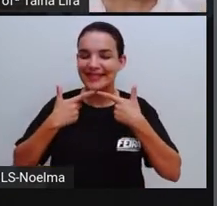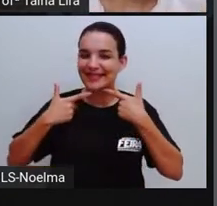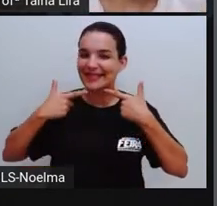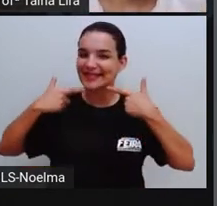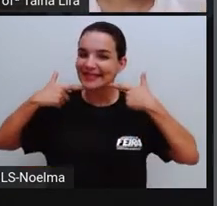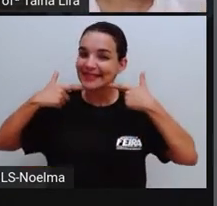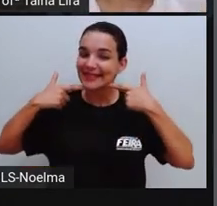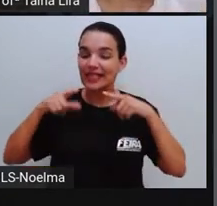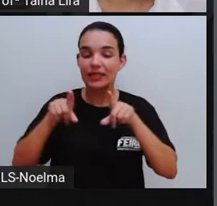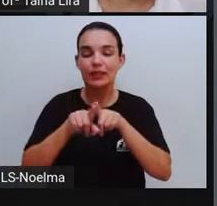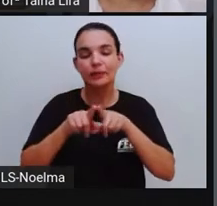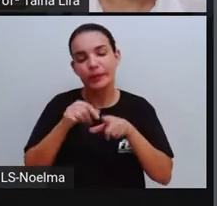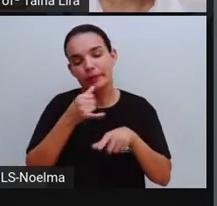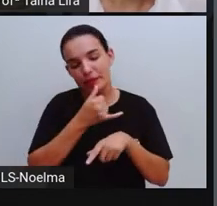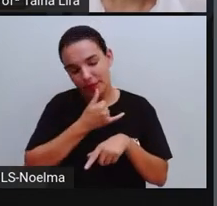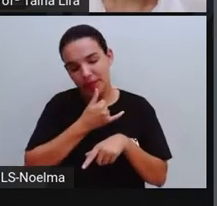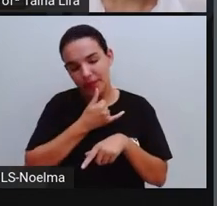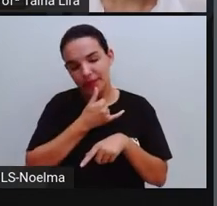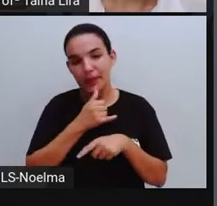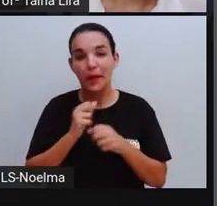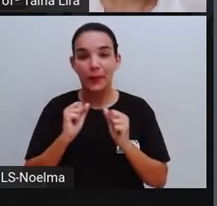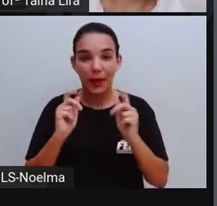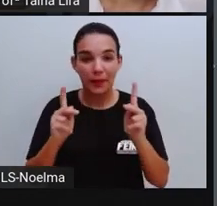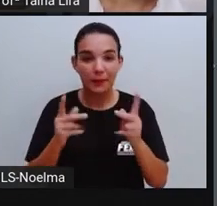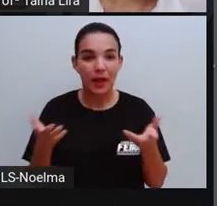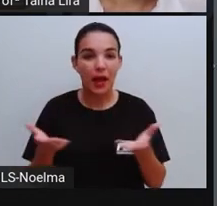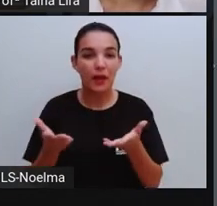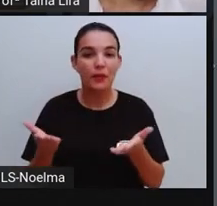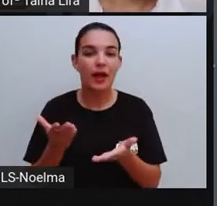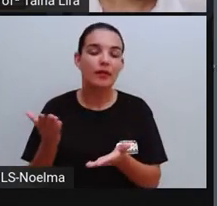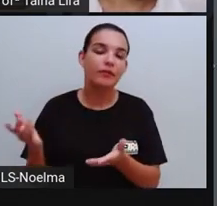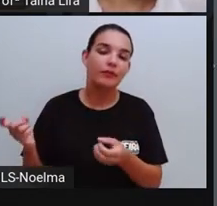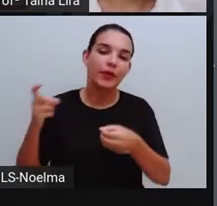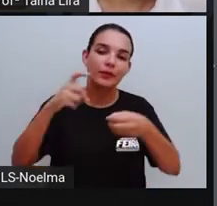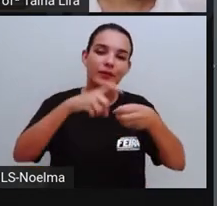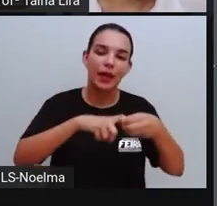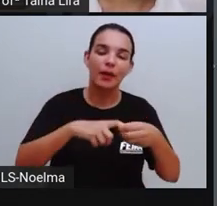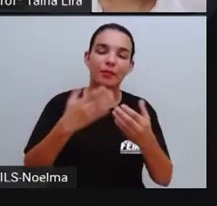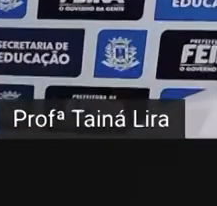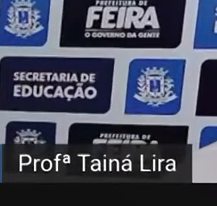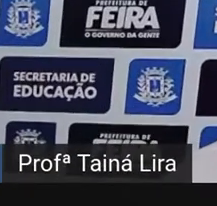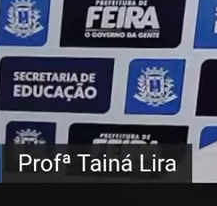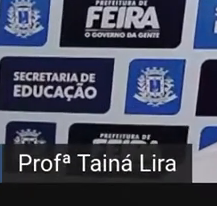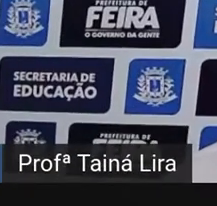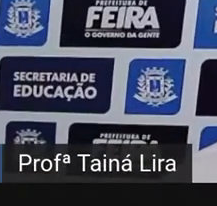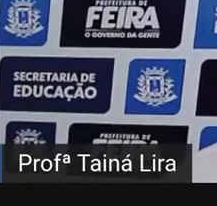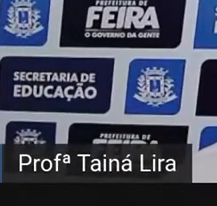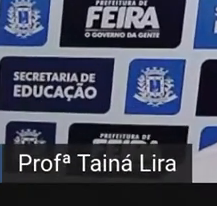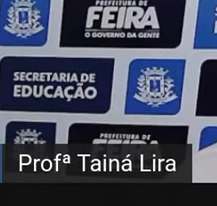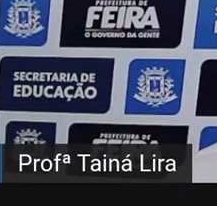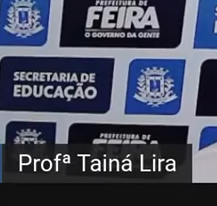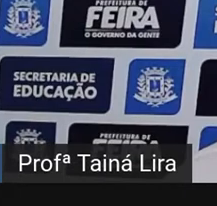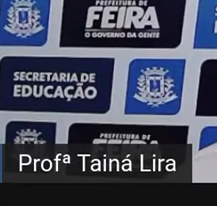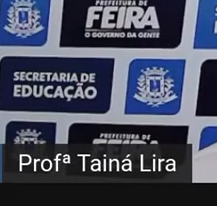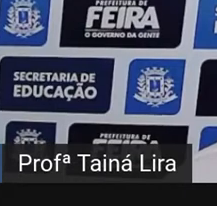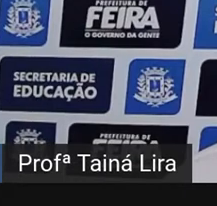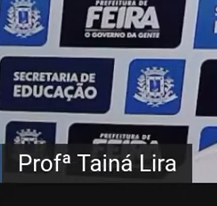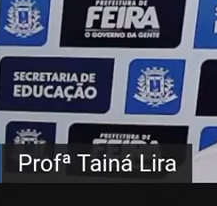tristeza, tá bom? Então, agora vamos voltar aqui para a nossa aula de